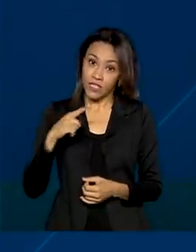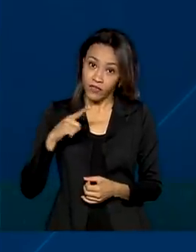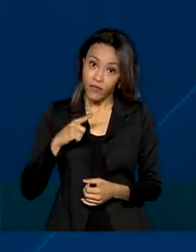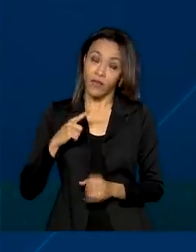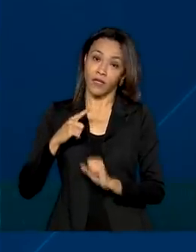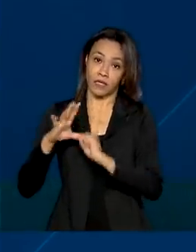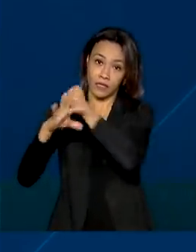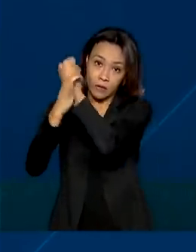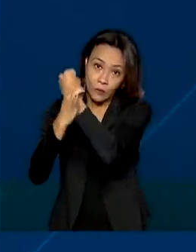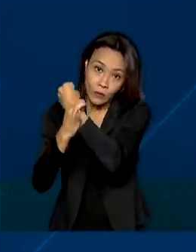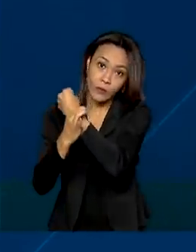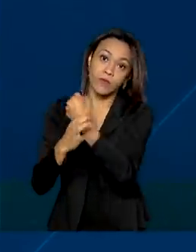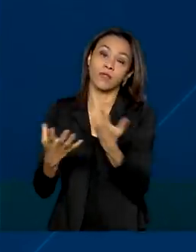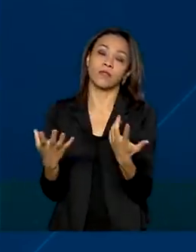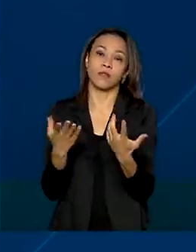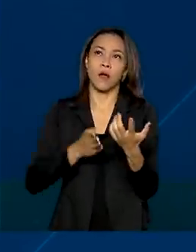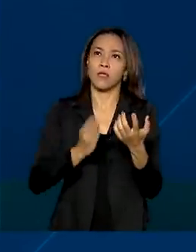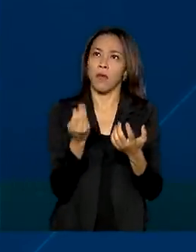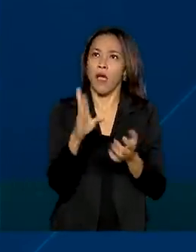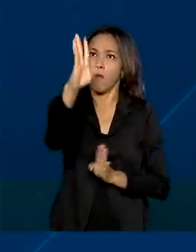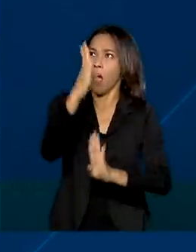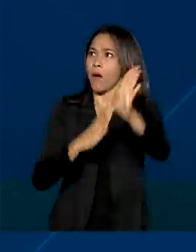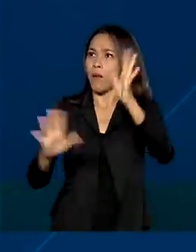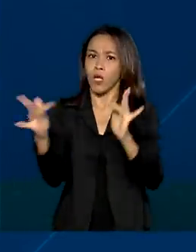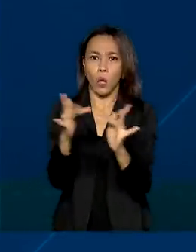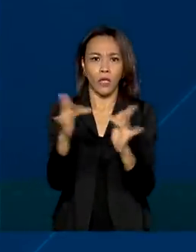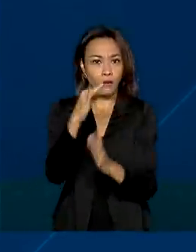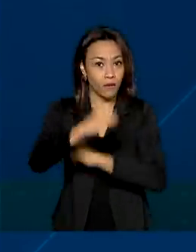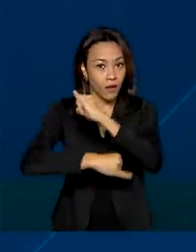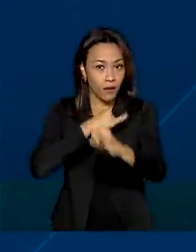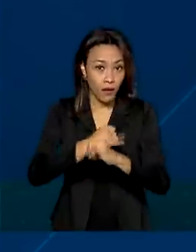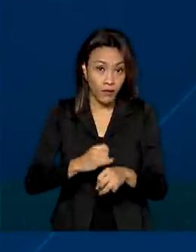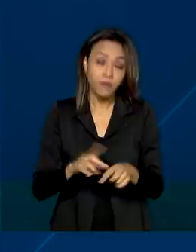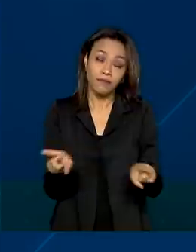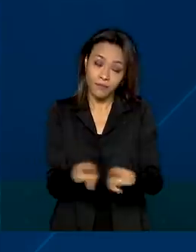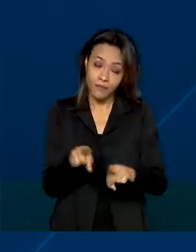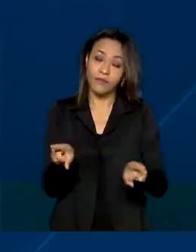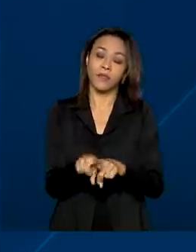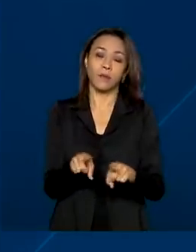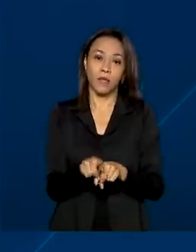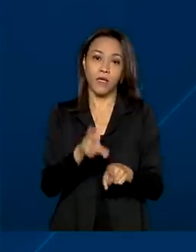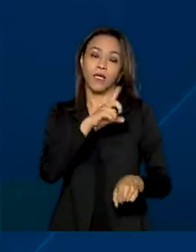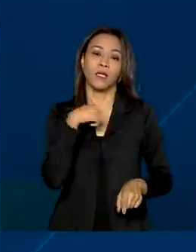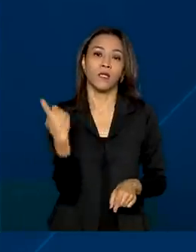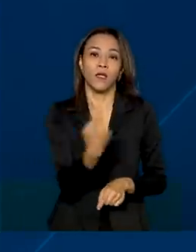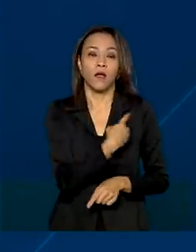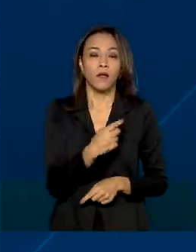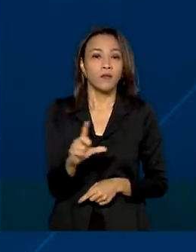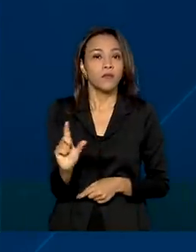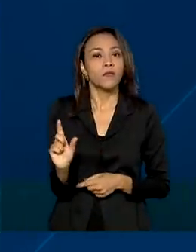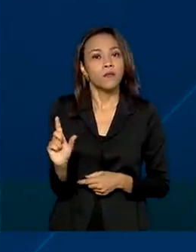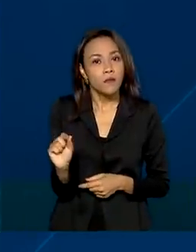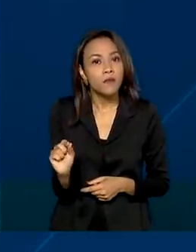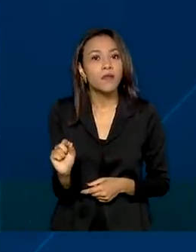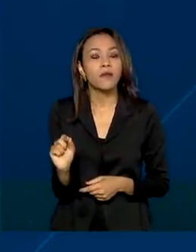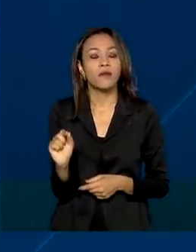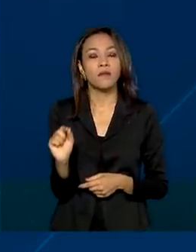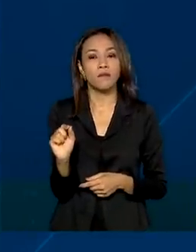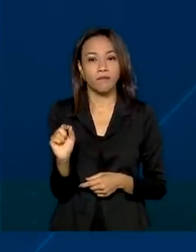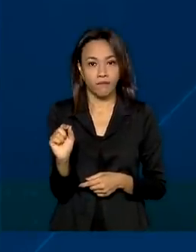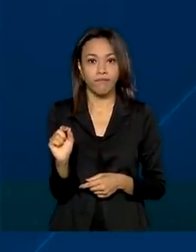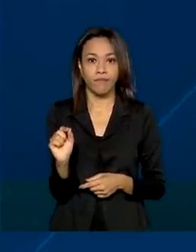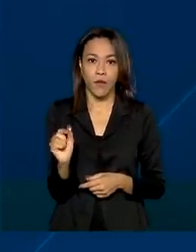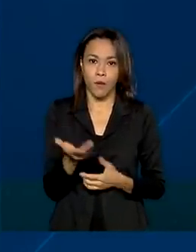fluídas e com maior conectividade, também estaremos aí com uma abertura maior efetiva